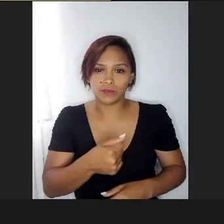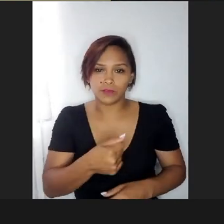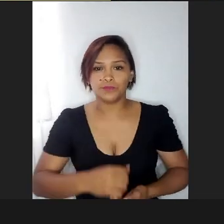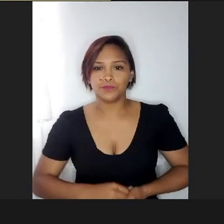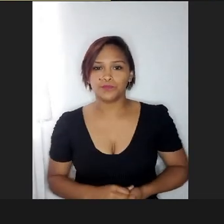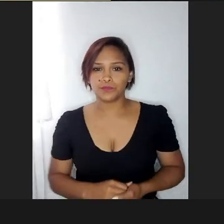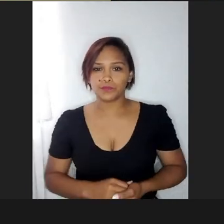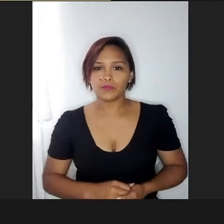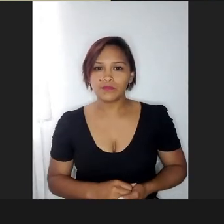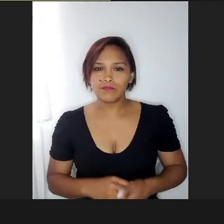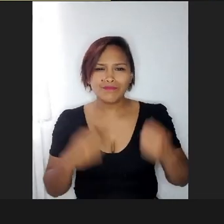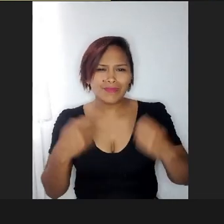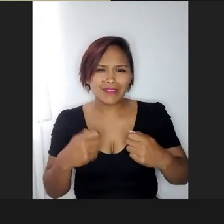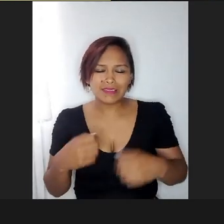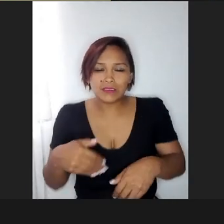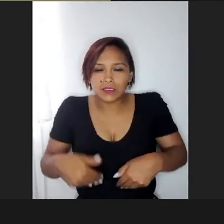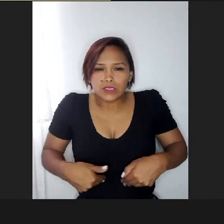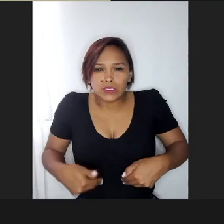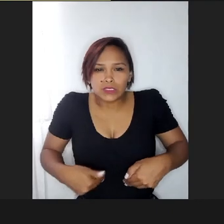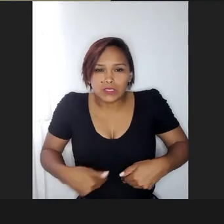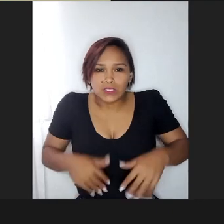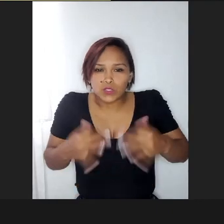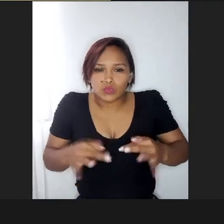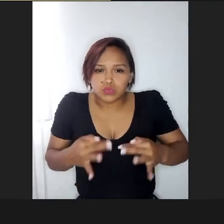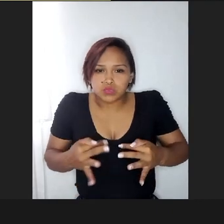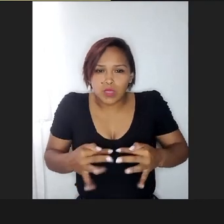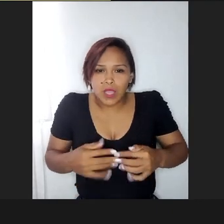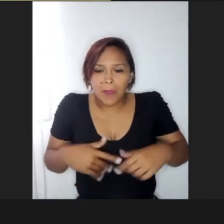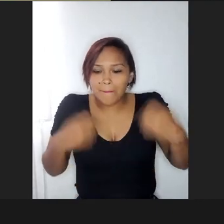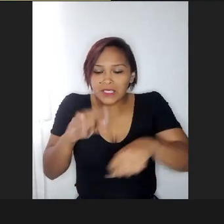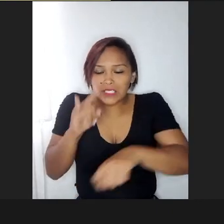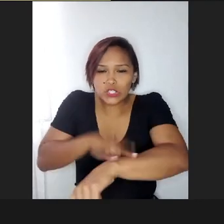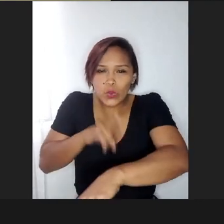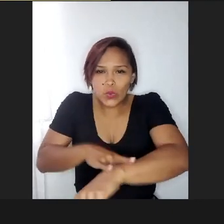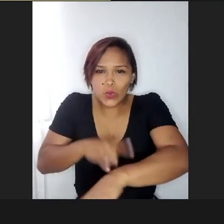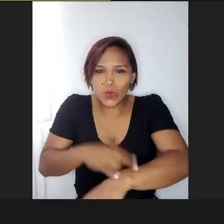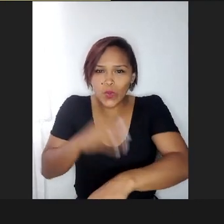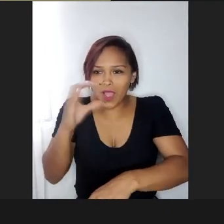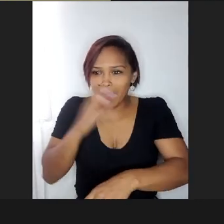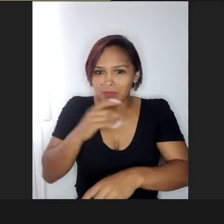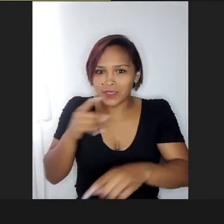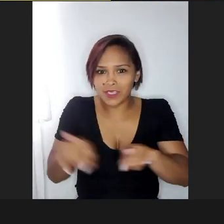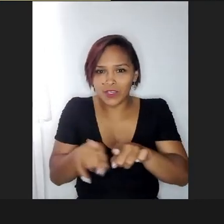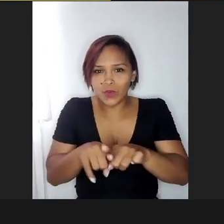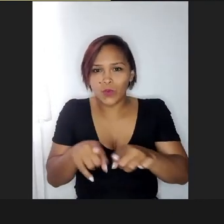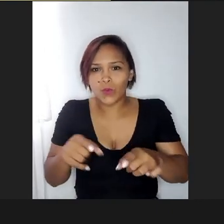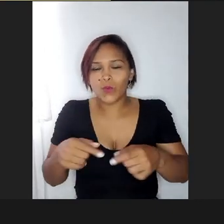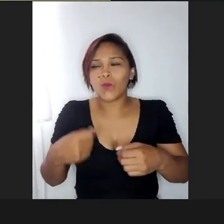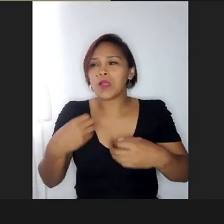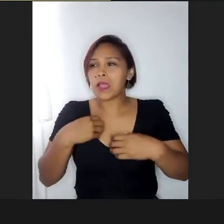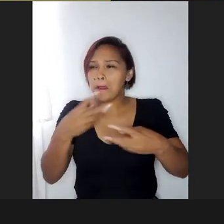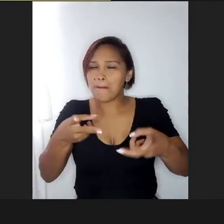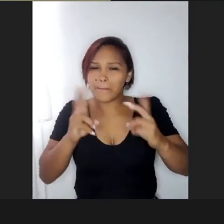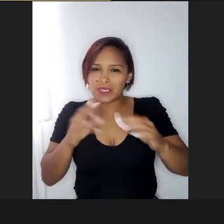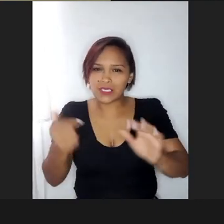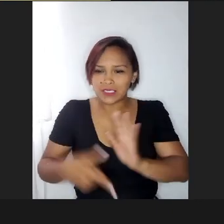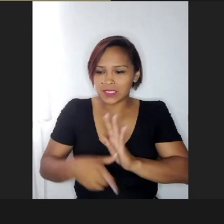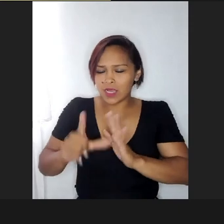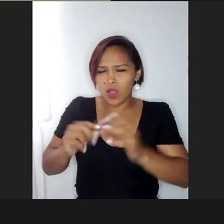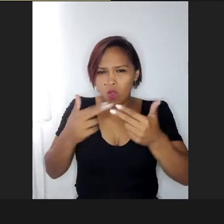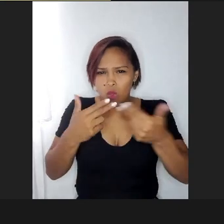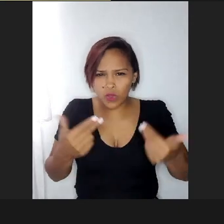uma dor aqui na barriga, acho que a mamãe precisa fazer cocô, e quando ele, ele sinalizava um pouquinho antes, alguma coisa assim, eu falava, eu